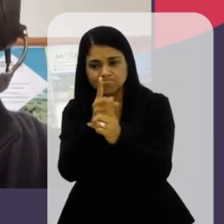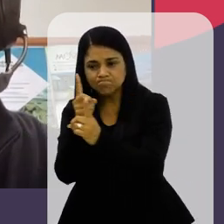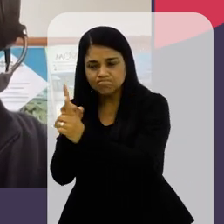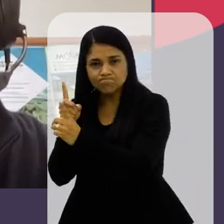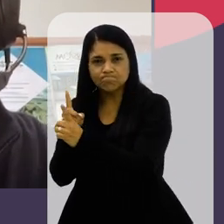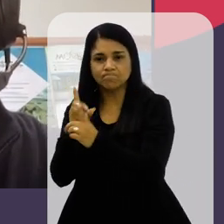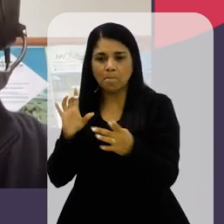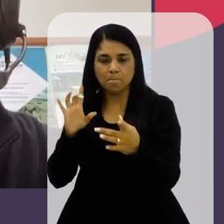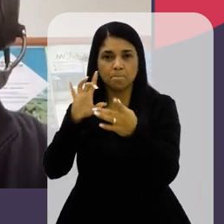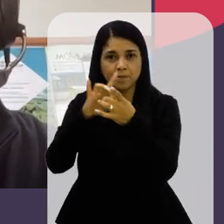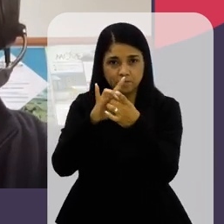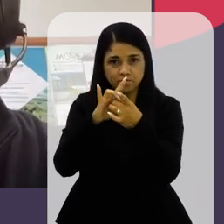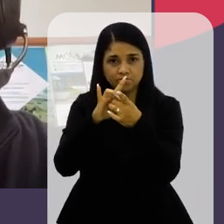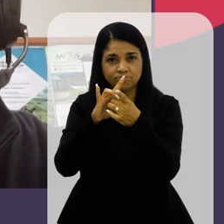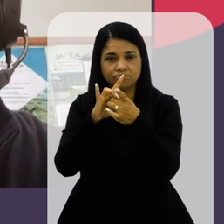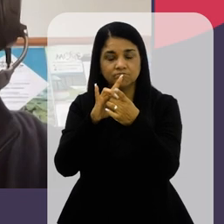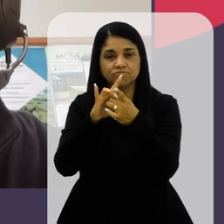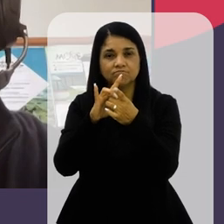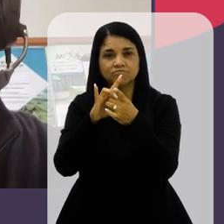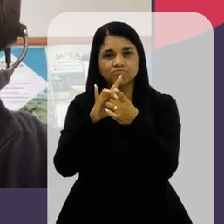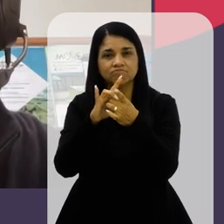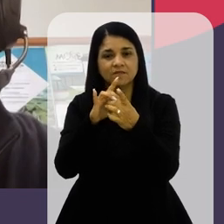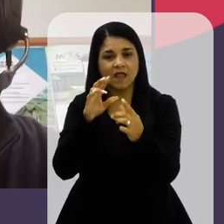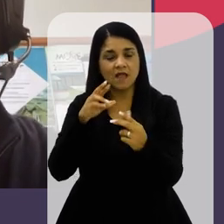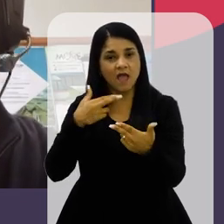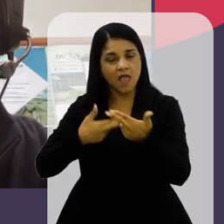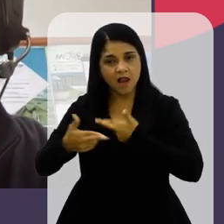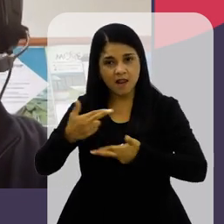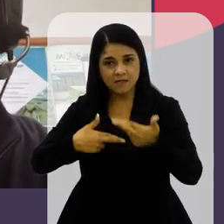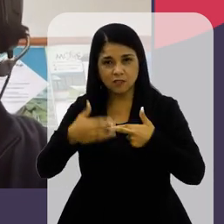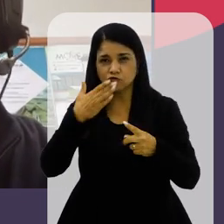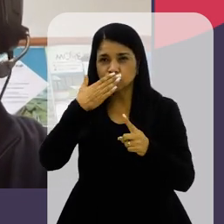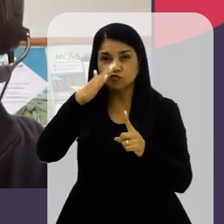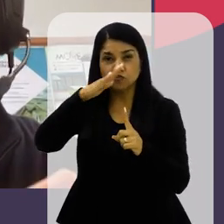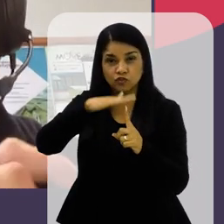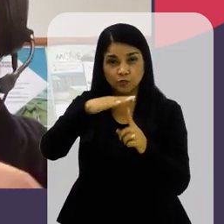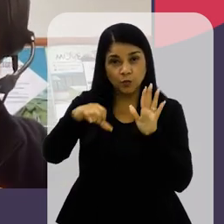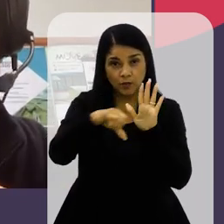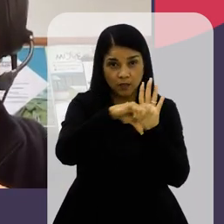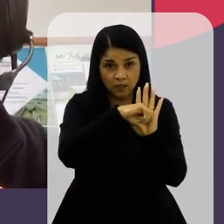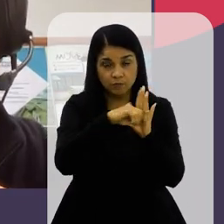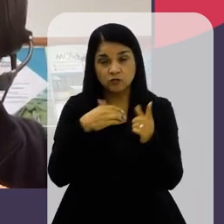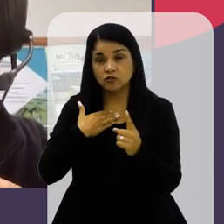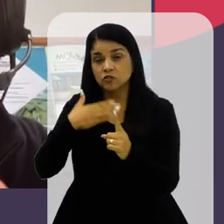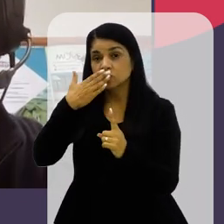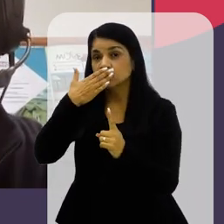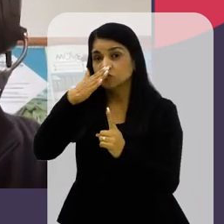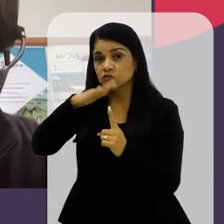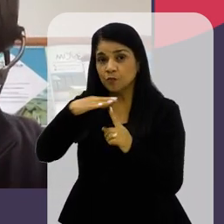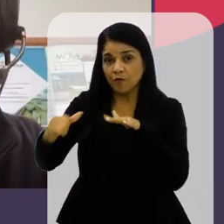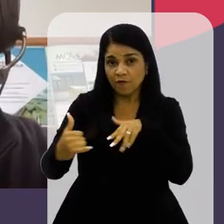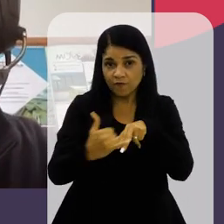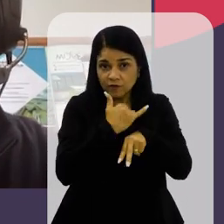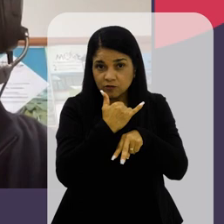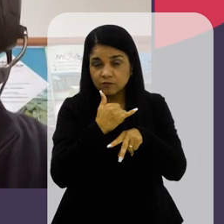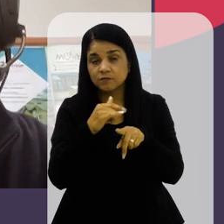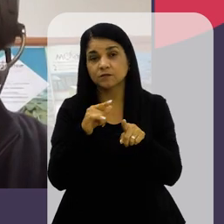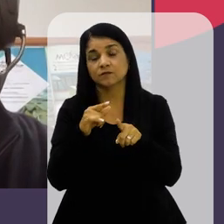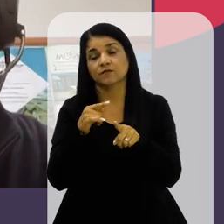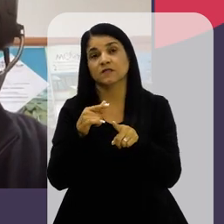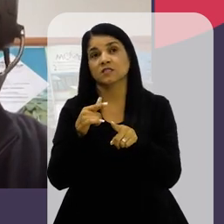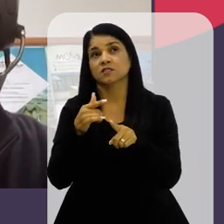Conexões E padrões Nas relações Entre tipos De crime Tipos de vítima